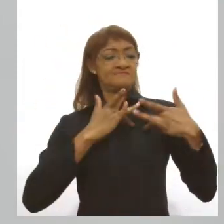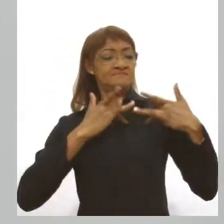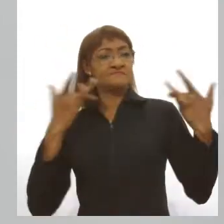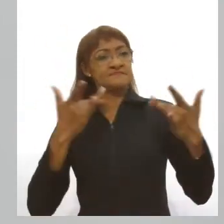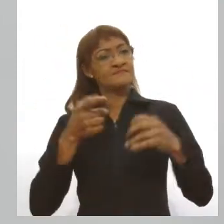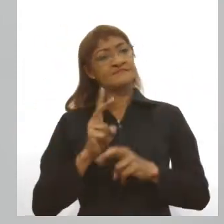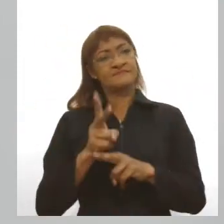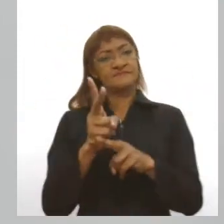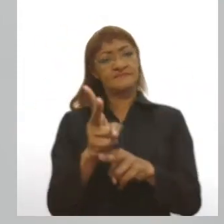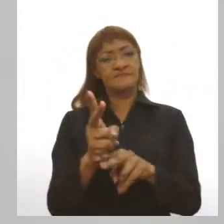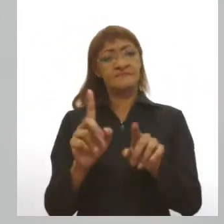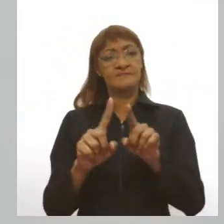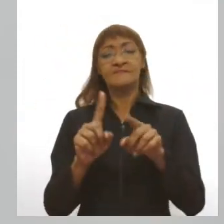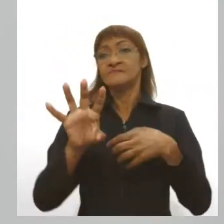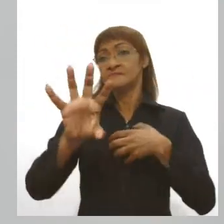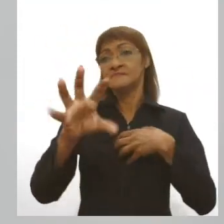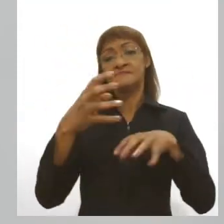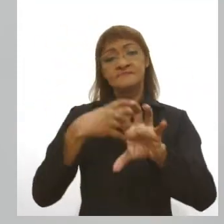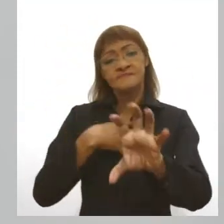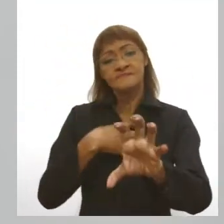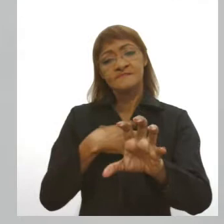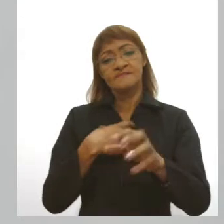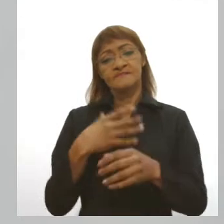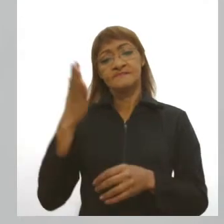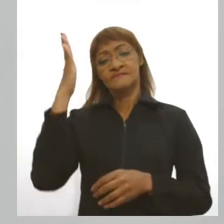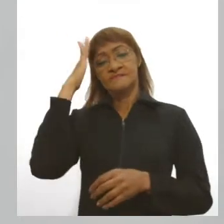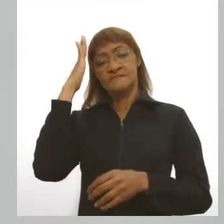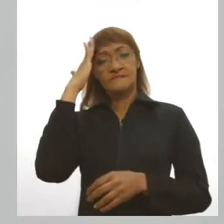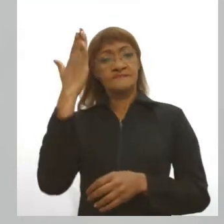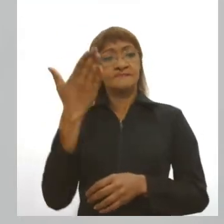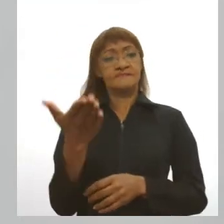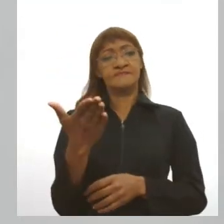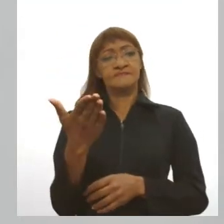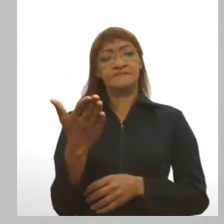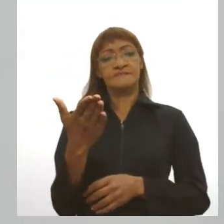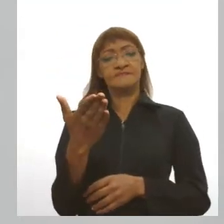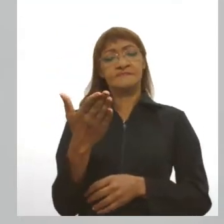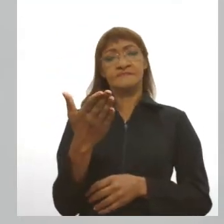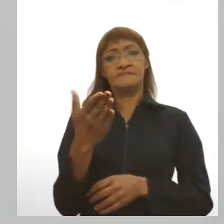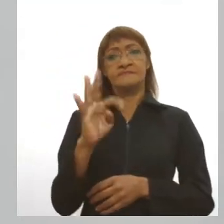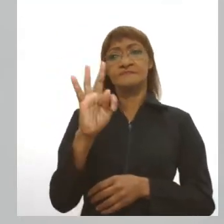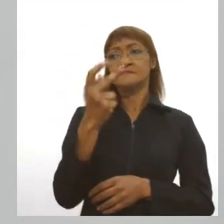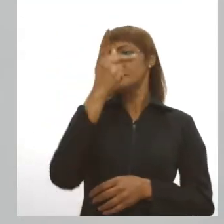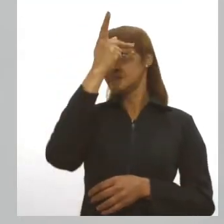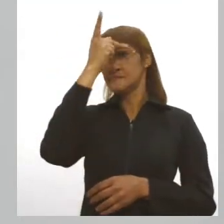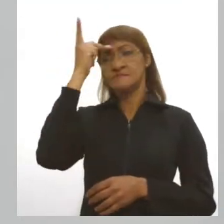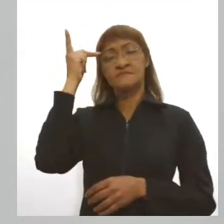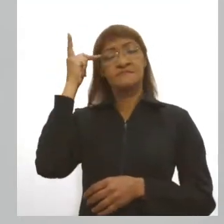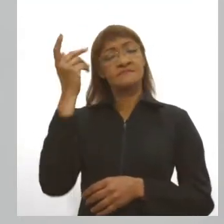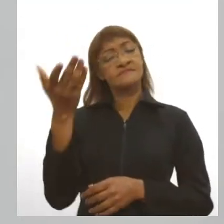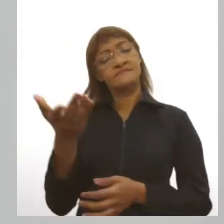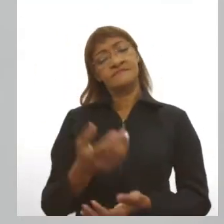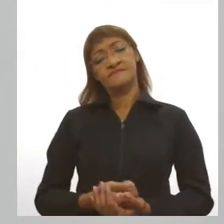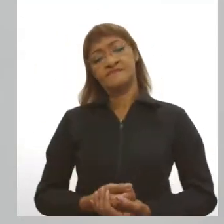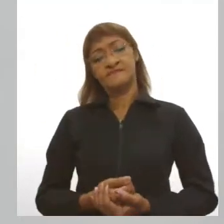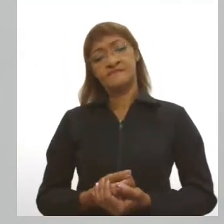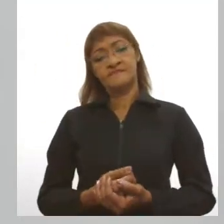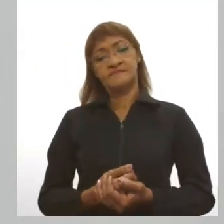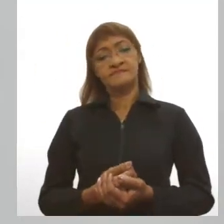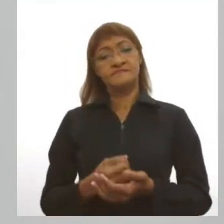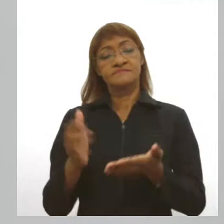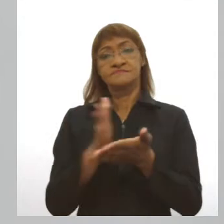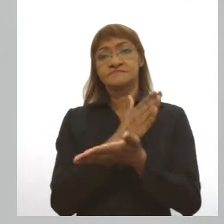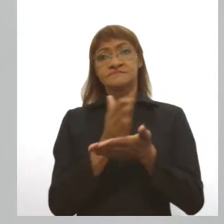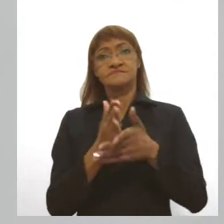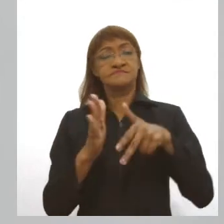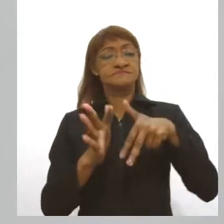exercitar essa empatia, né, compreender que pessoas estão nos leitos dos hospitais, estão